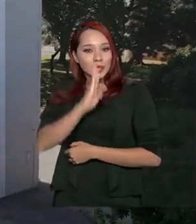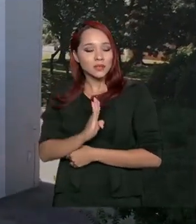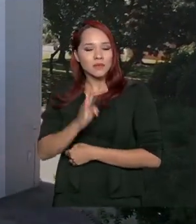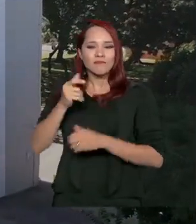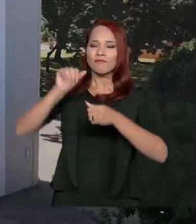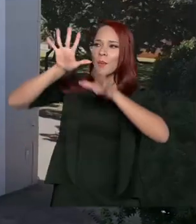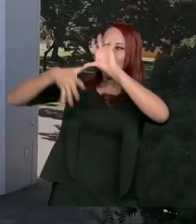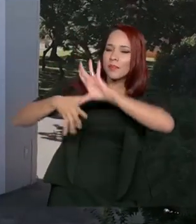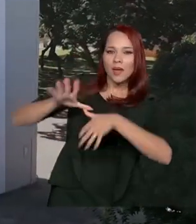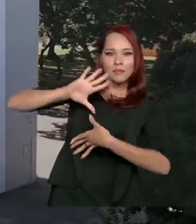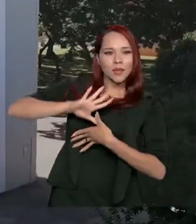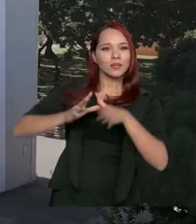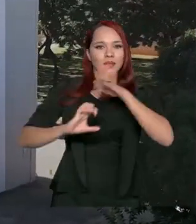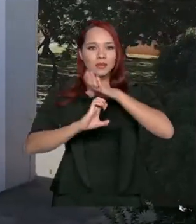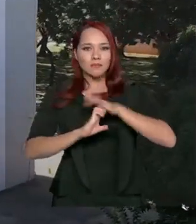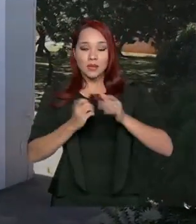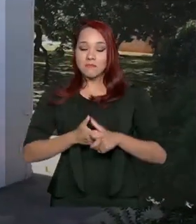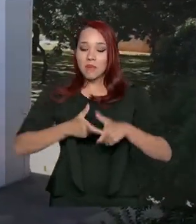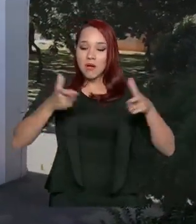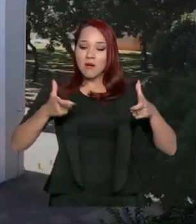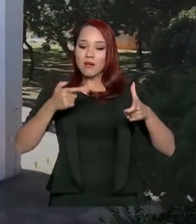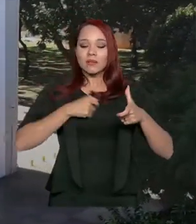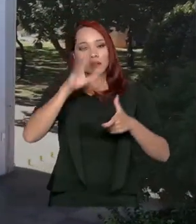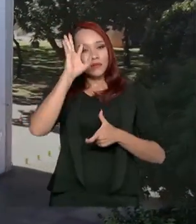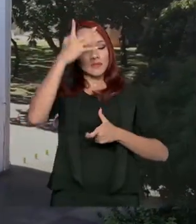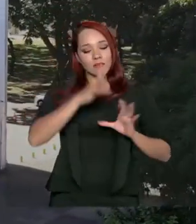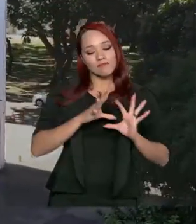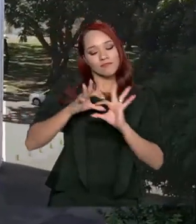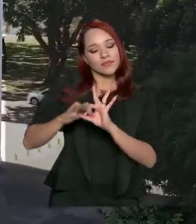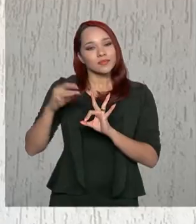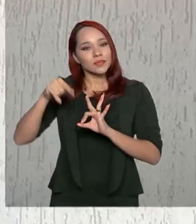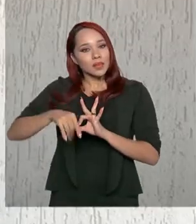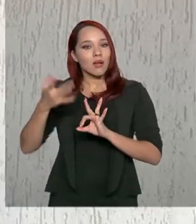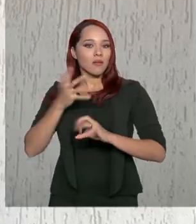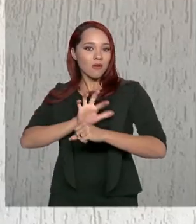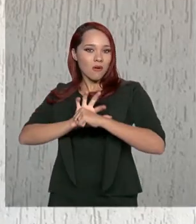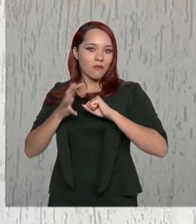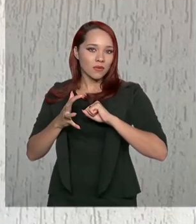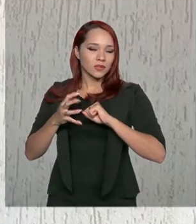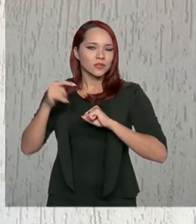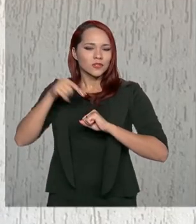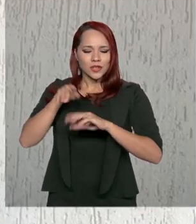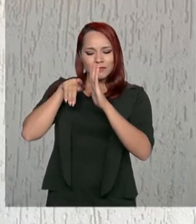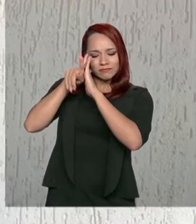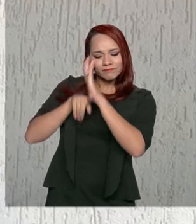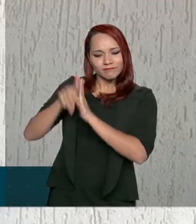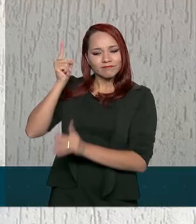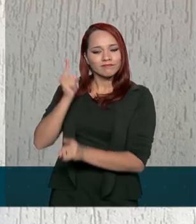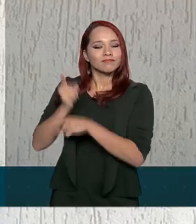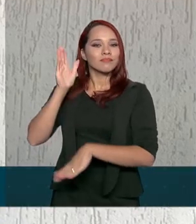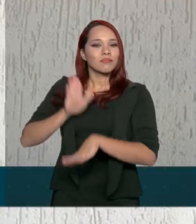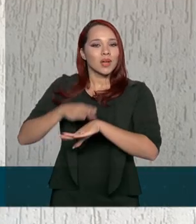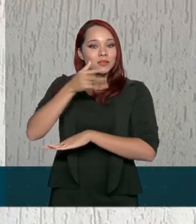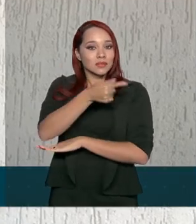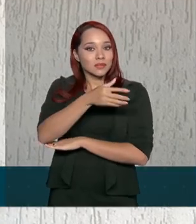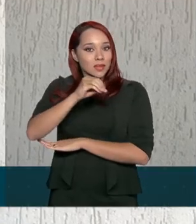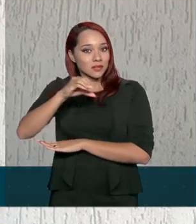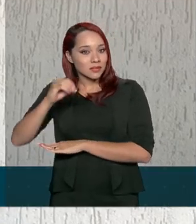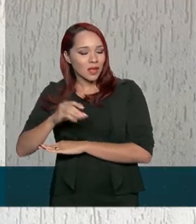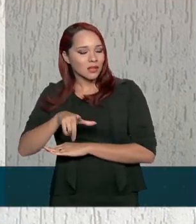mapeamento das startups com soluções ligadas à Covid-19. Foram identificadas mais de 700